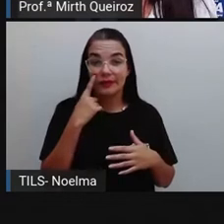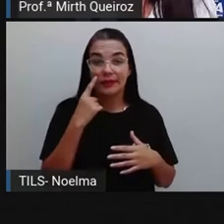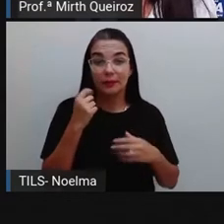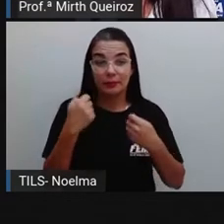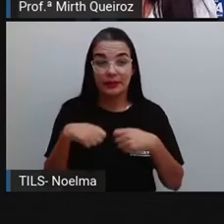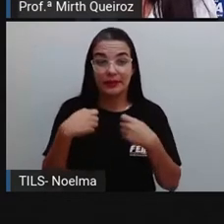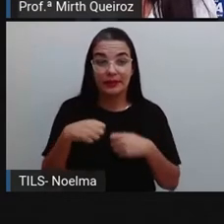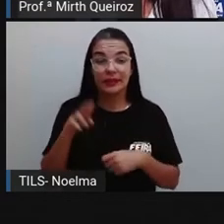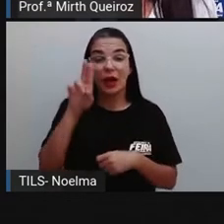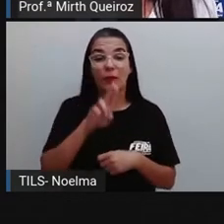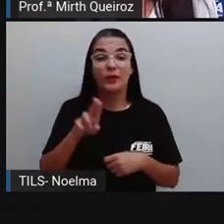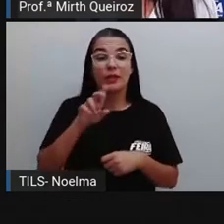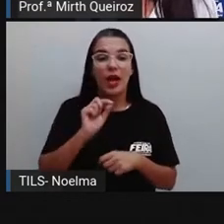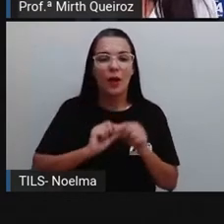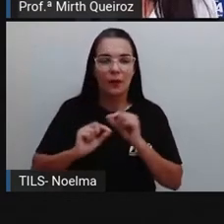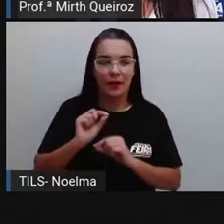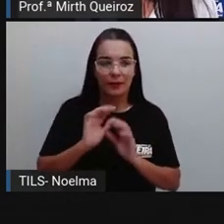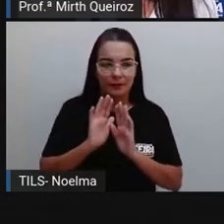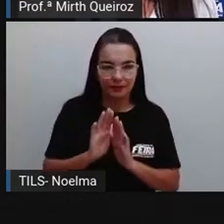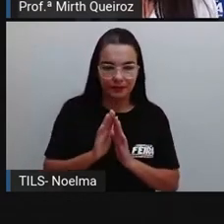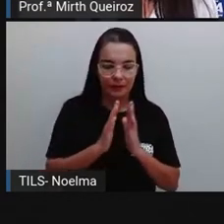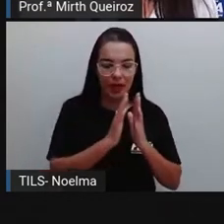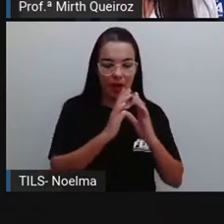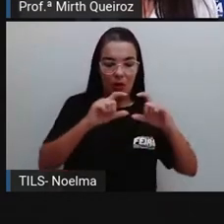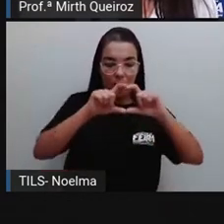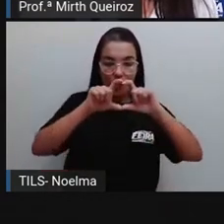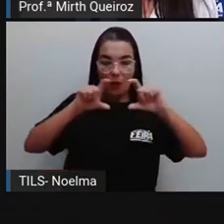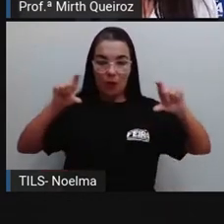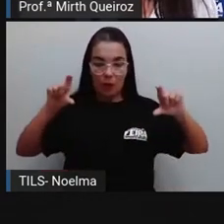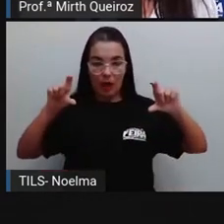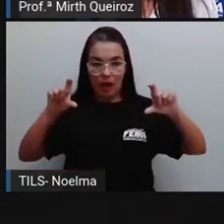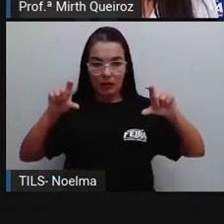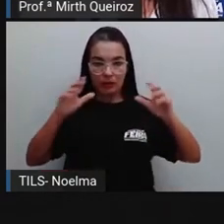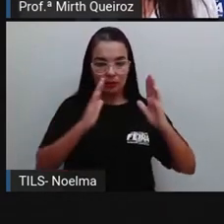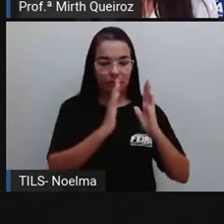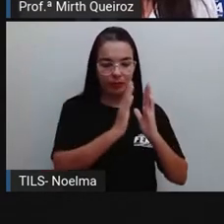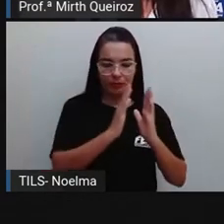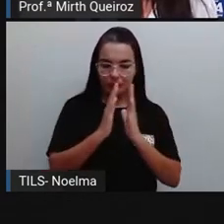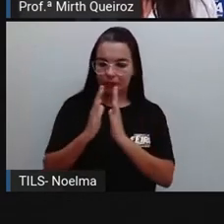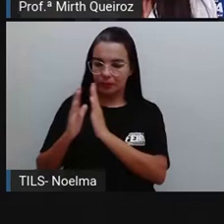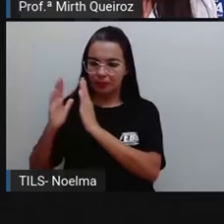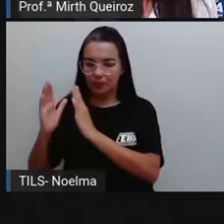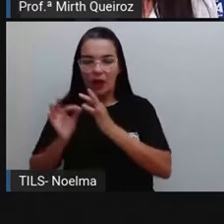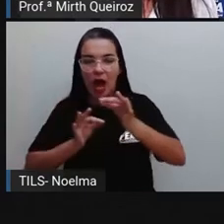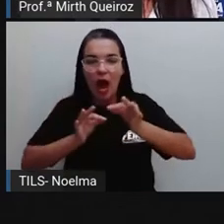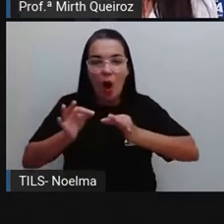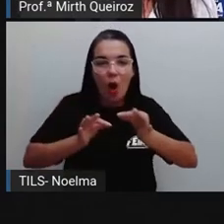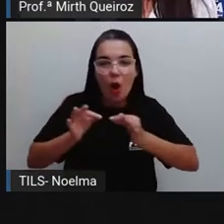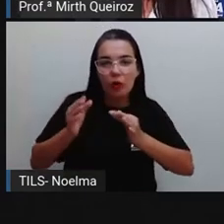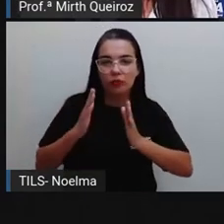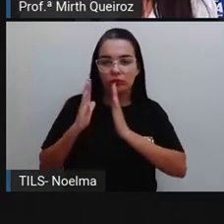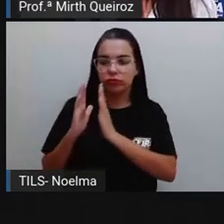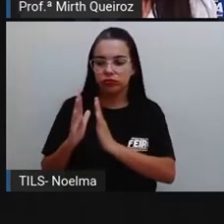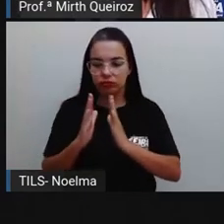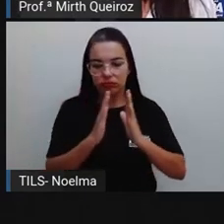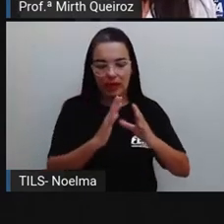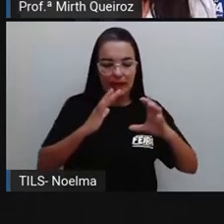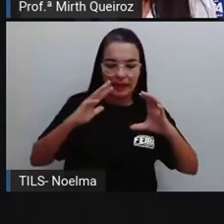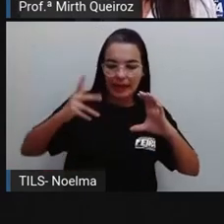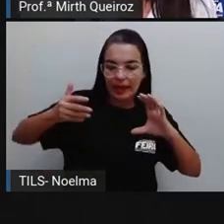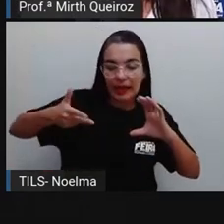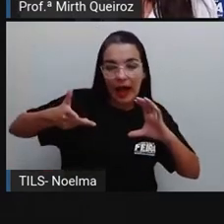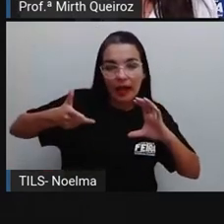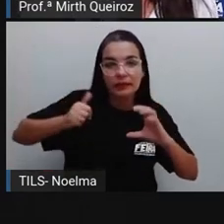isso, a gente vai utilizar o quadro, valor e lugar, né? Onde a gente vai ter a classe das unidades